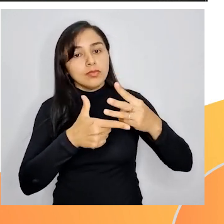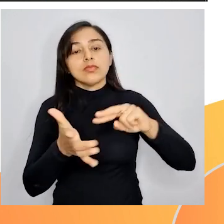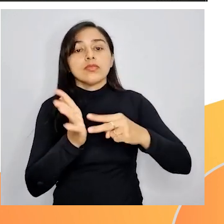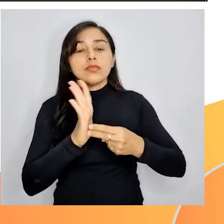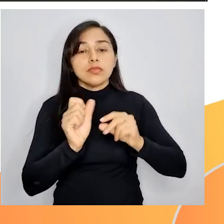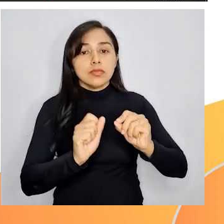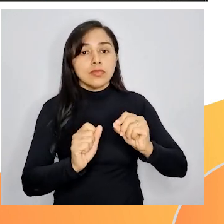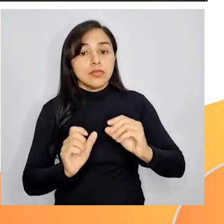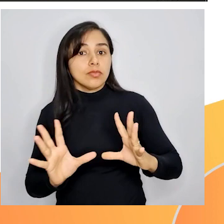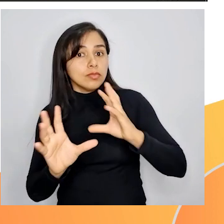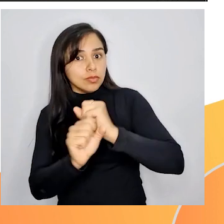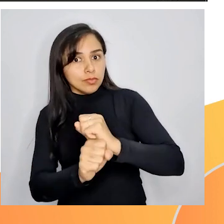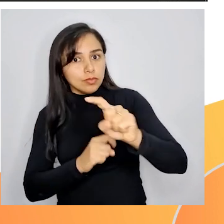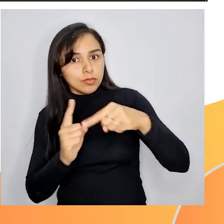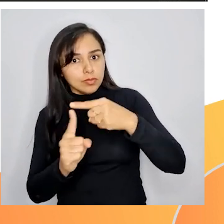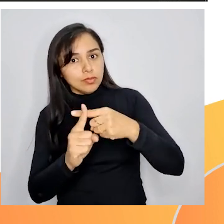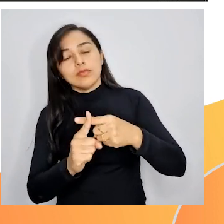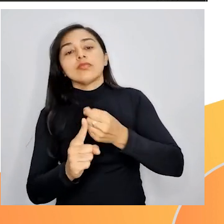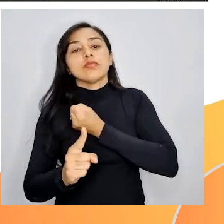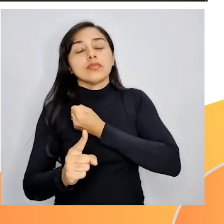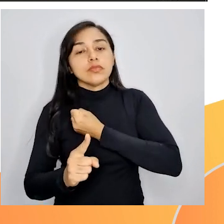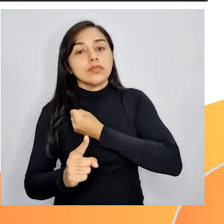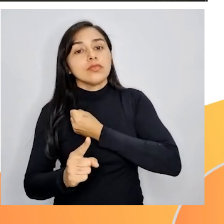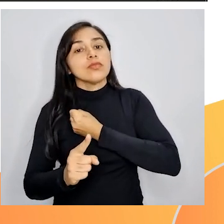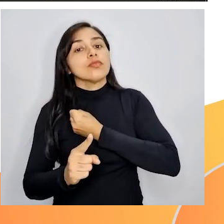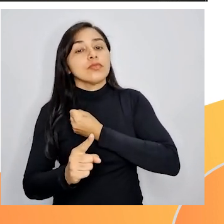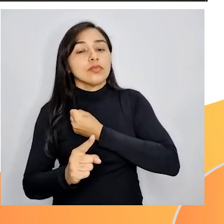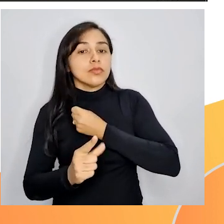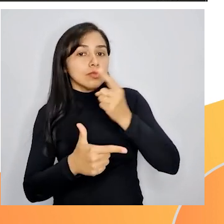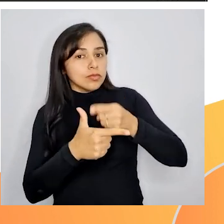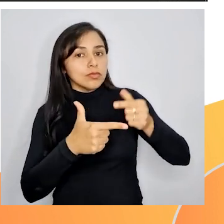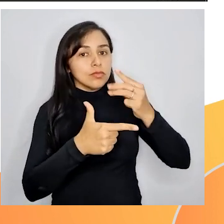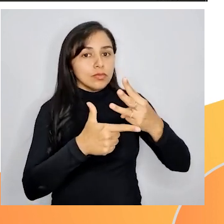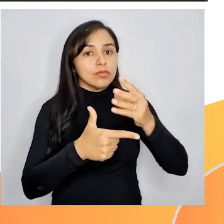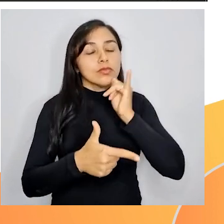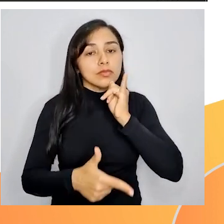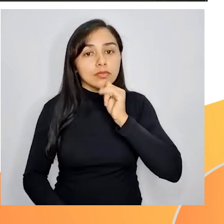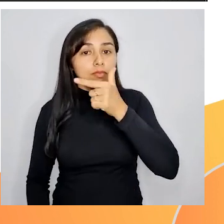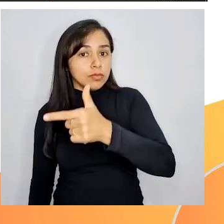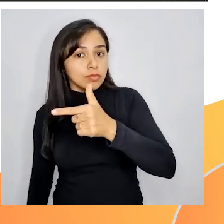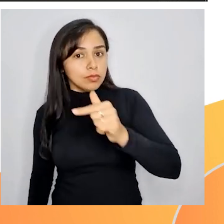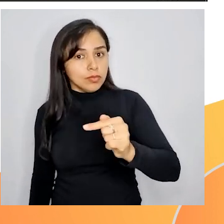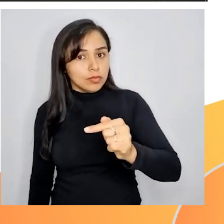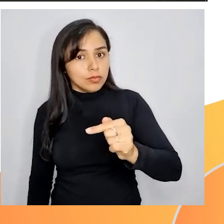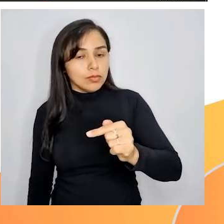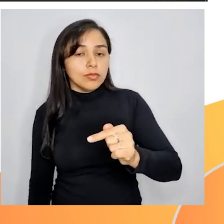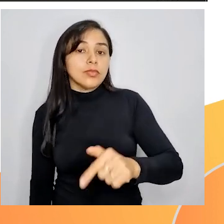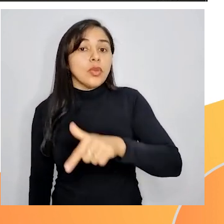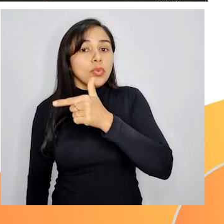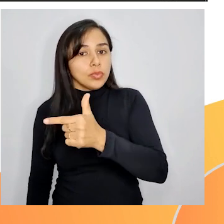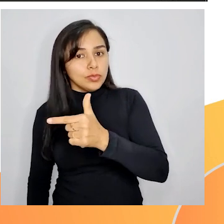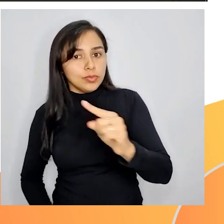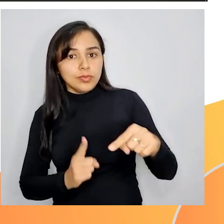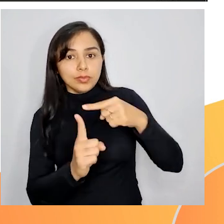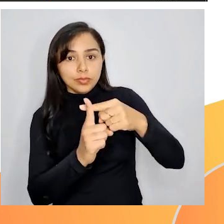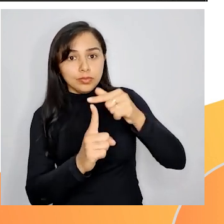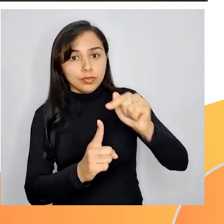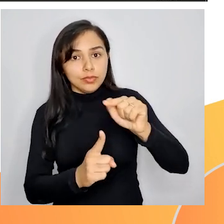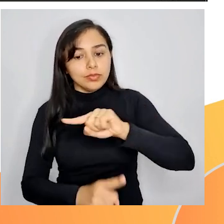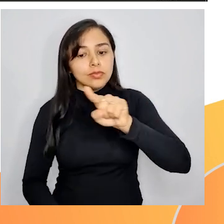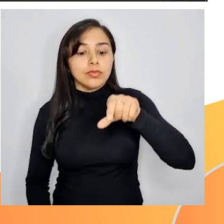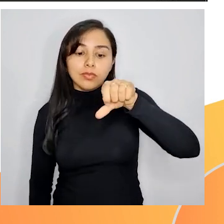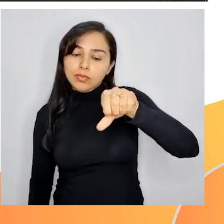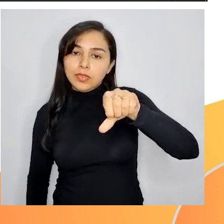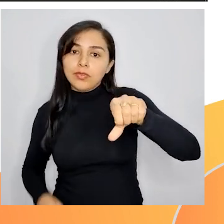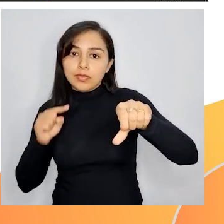divisível por 3. 27 possui os algarismos 2 e 7. 2 mais 7 é 9, então se 9 é divisível